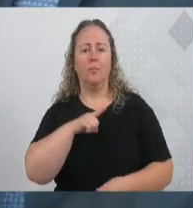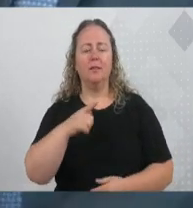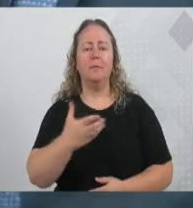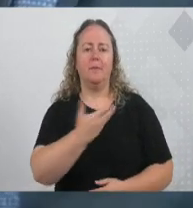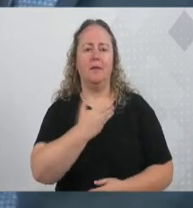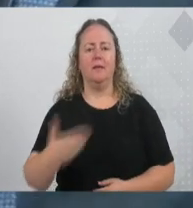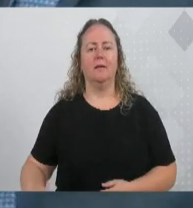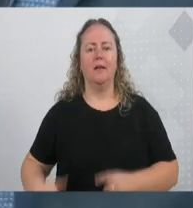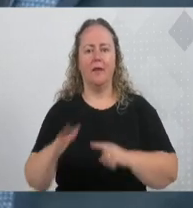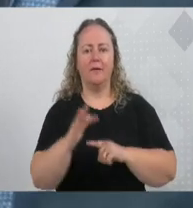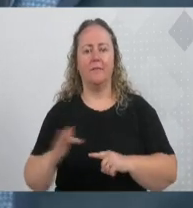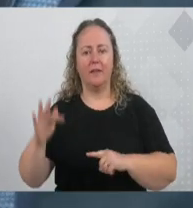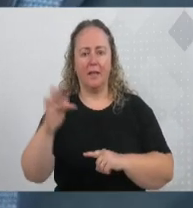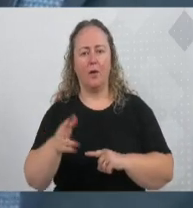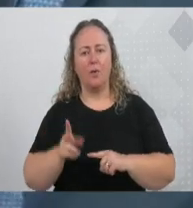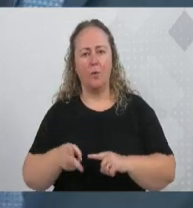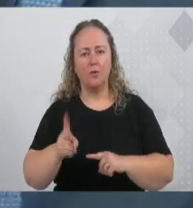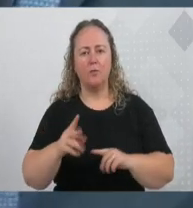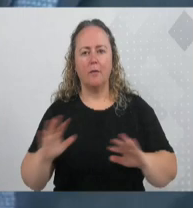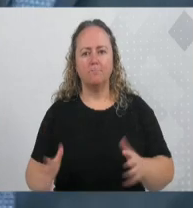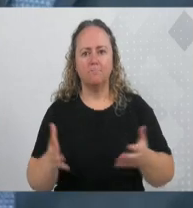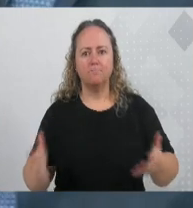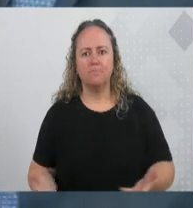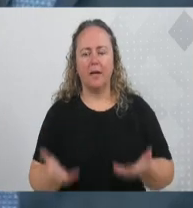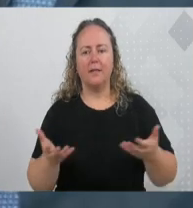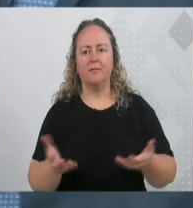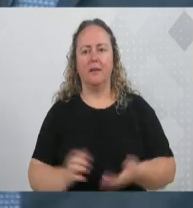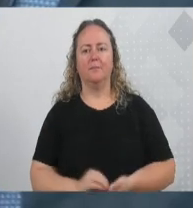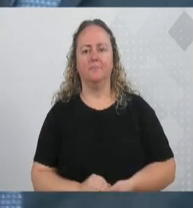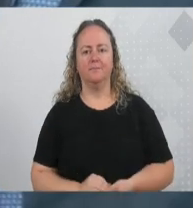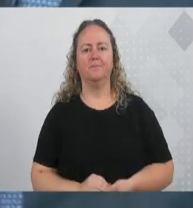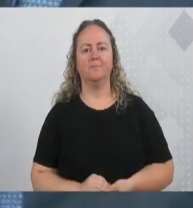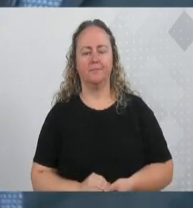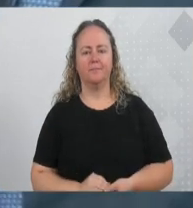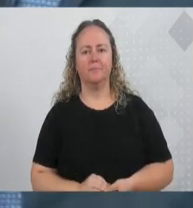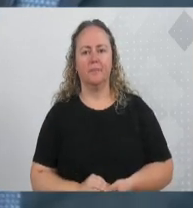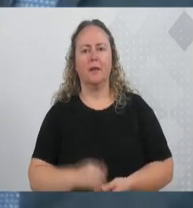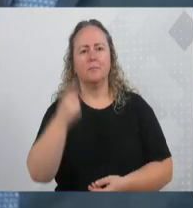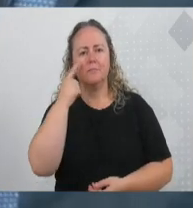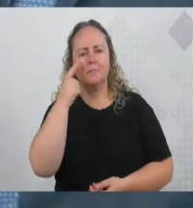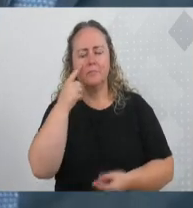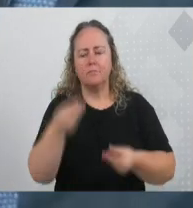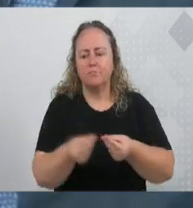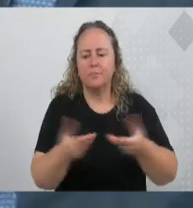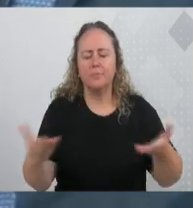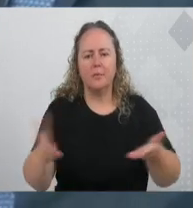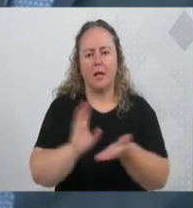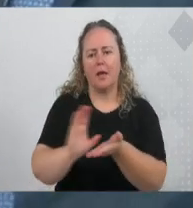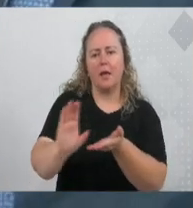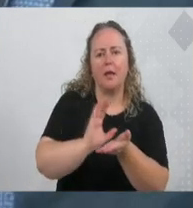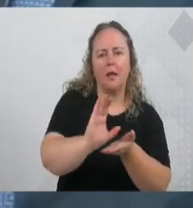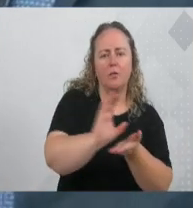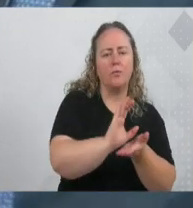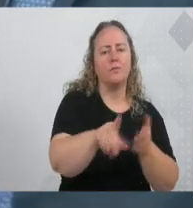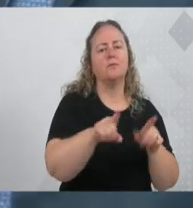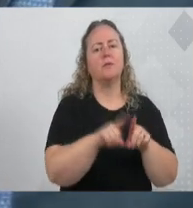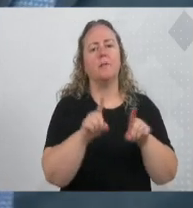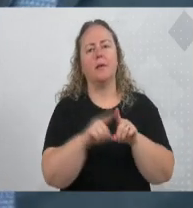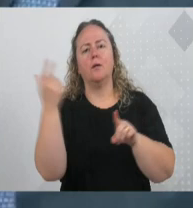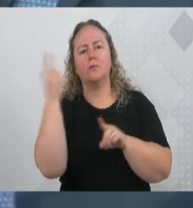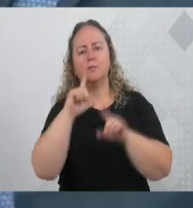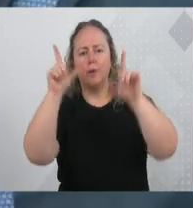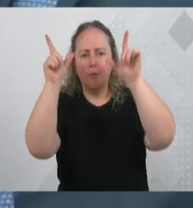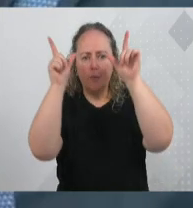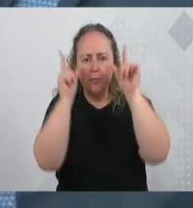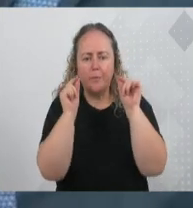em continuar promovendo o crescimento da economia e equilibrar a distribuição dos recursos e aliviar as dificuldades